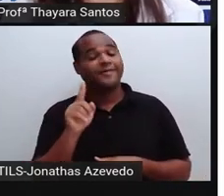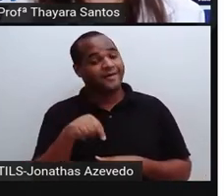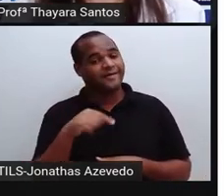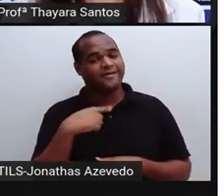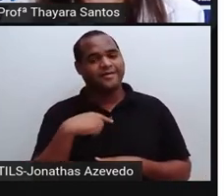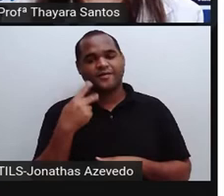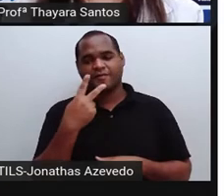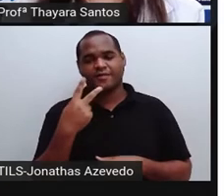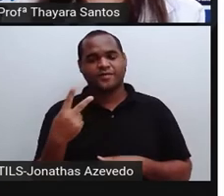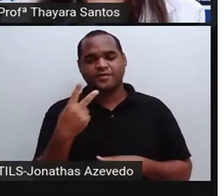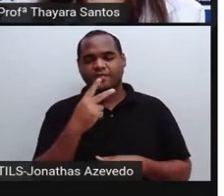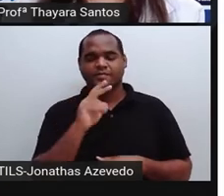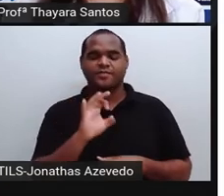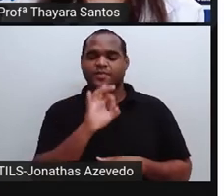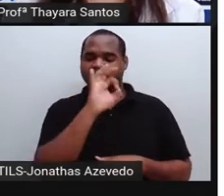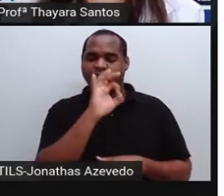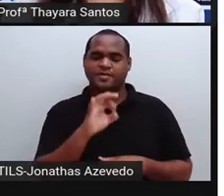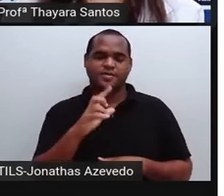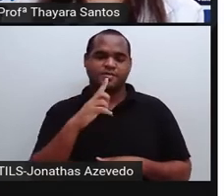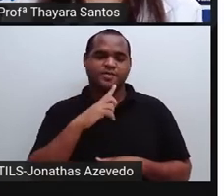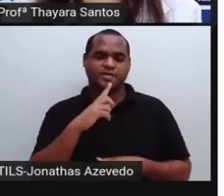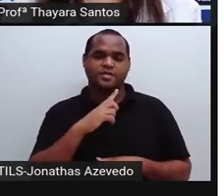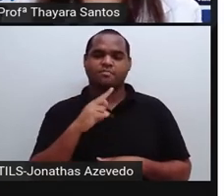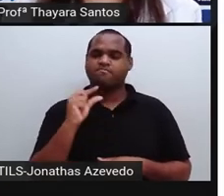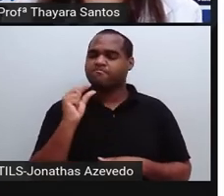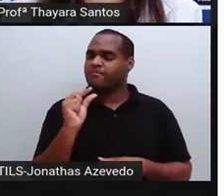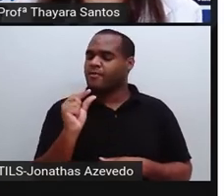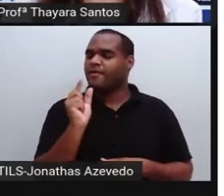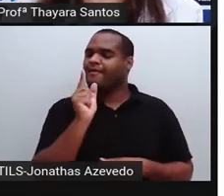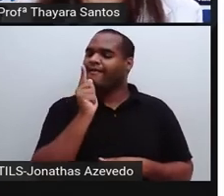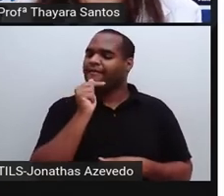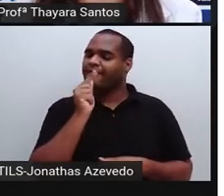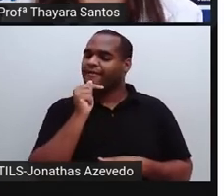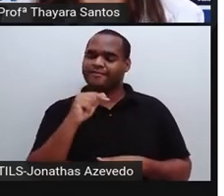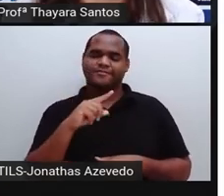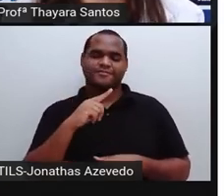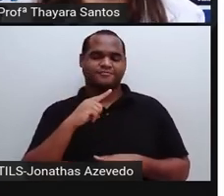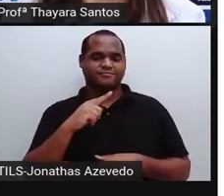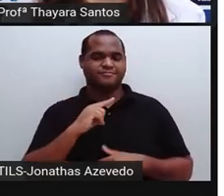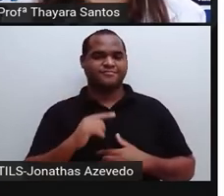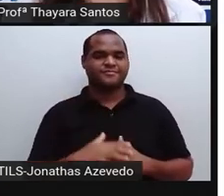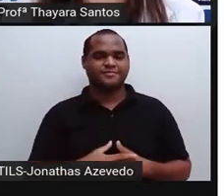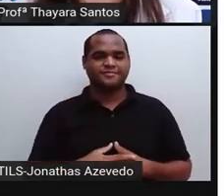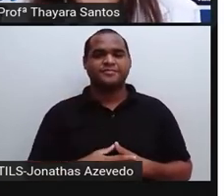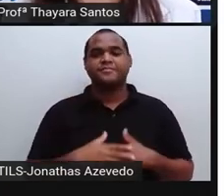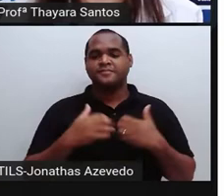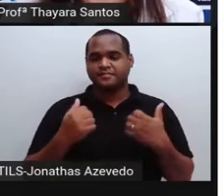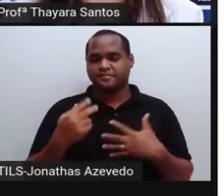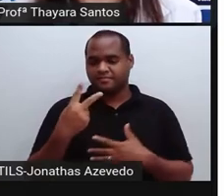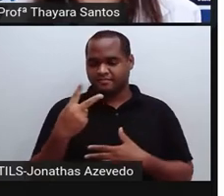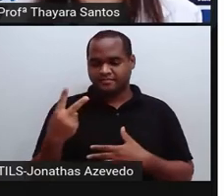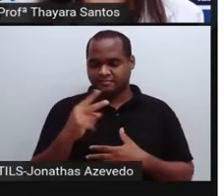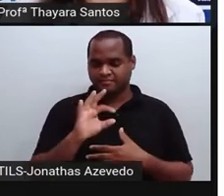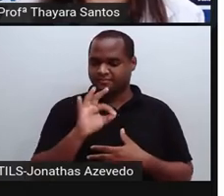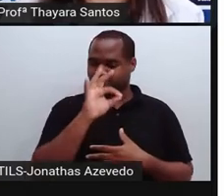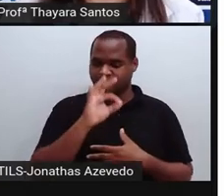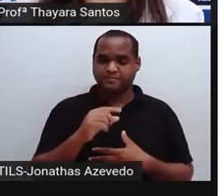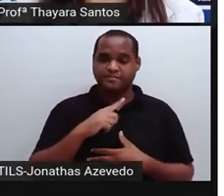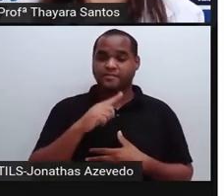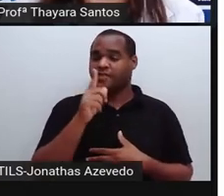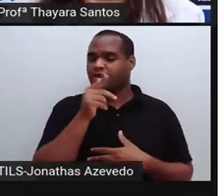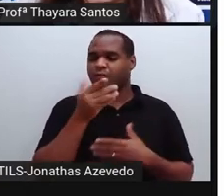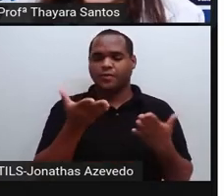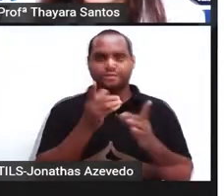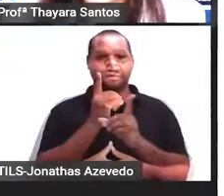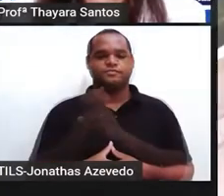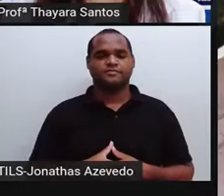se imaginar, são o lugar do nosso corpo, constituem o lugar do nosso corpo que tem a menor quantidade de água. Cerca de 22% de água a gente